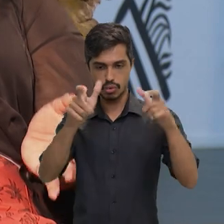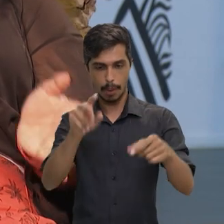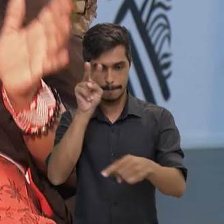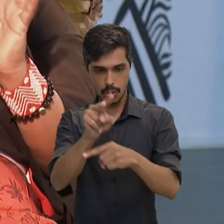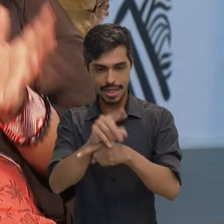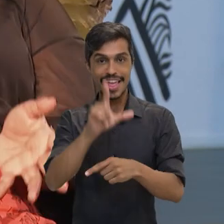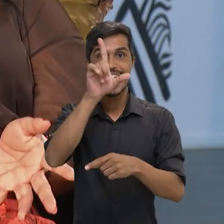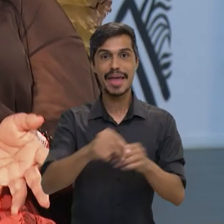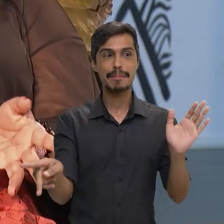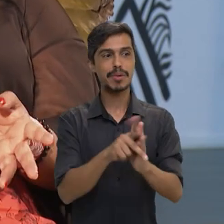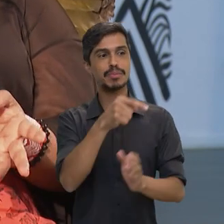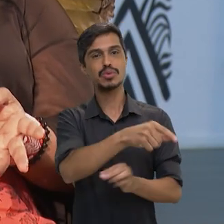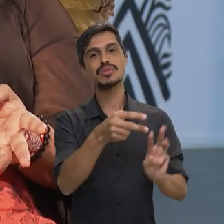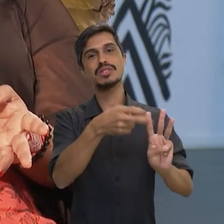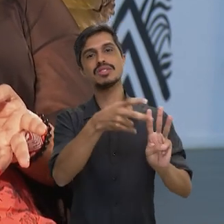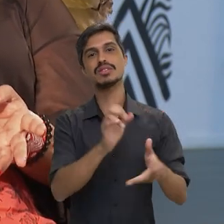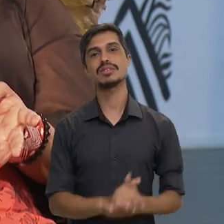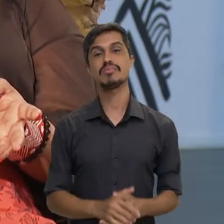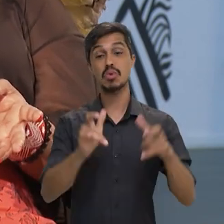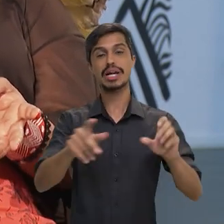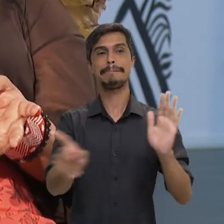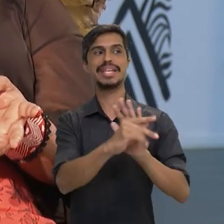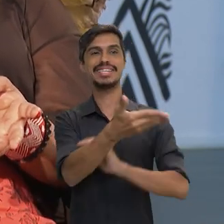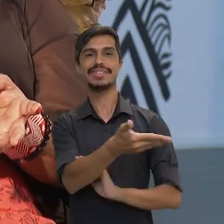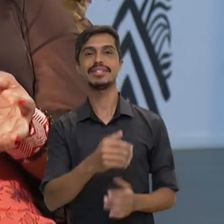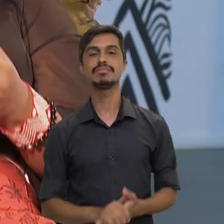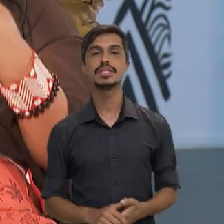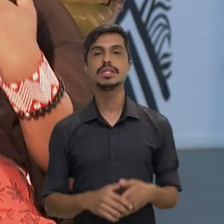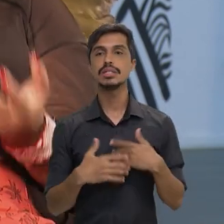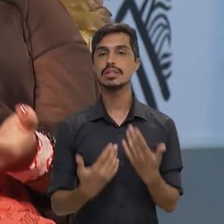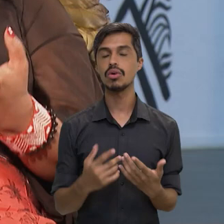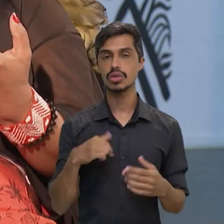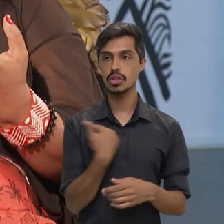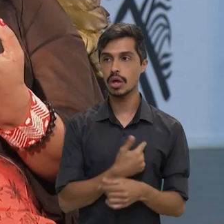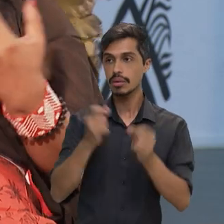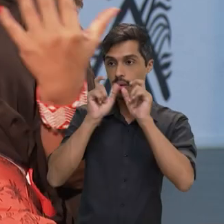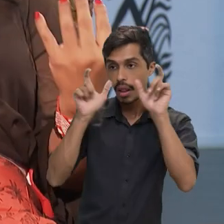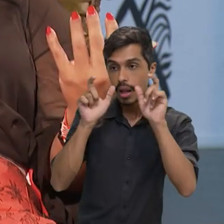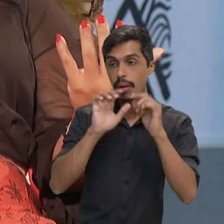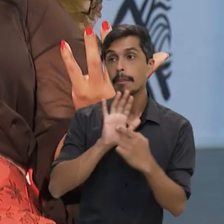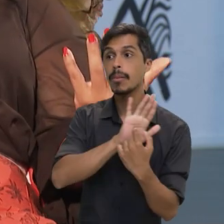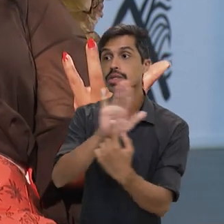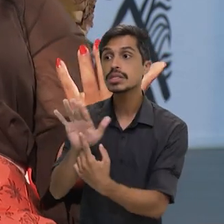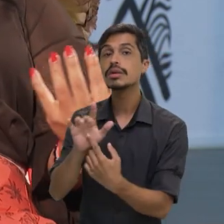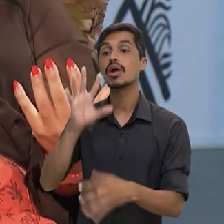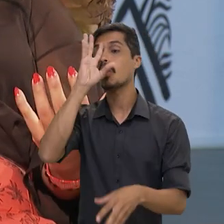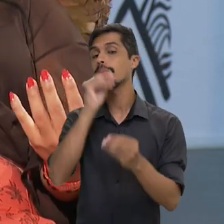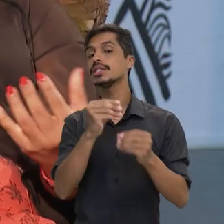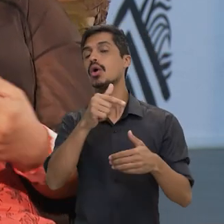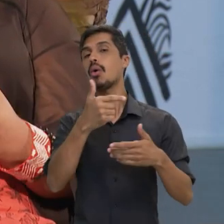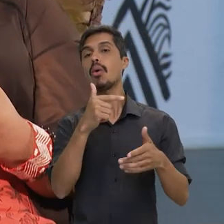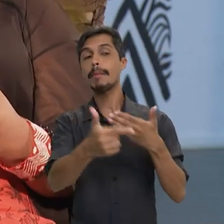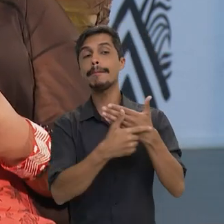está dentro dos territórios indígenas. E por que a gente chama sempre a atenção das pessoas de entender